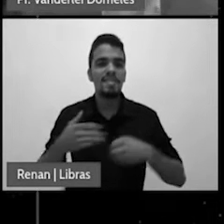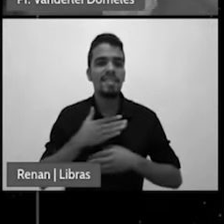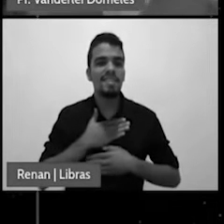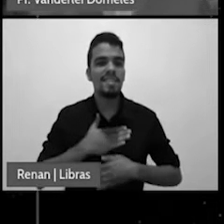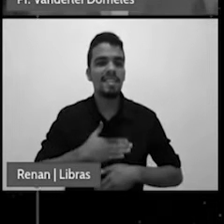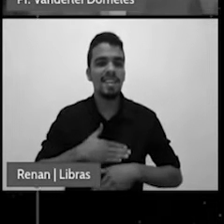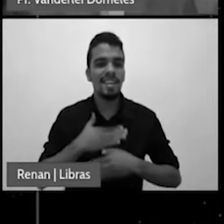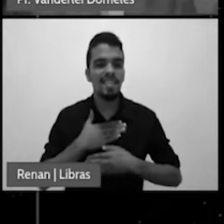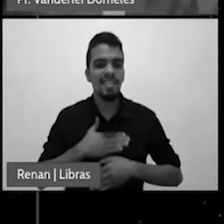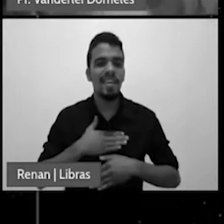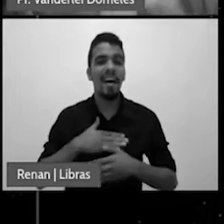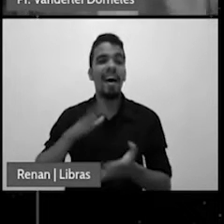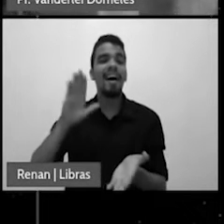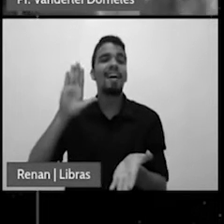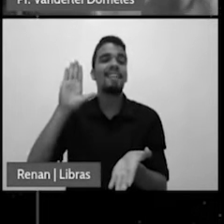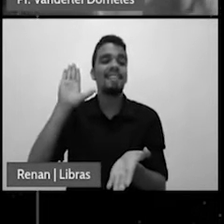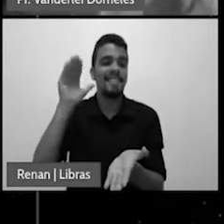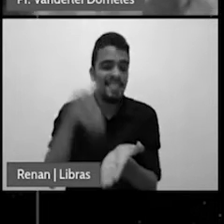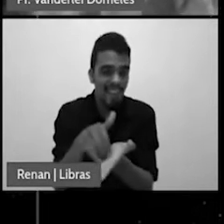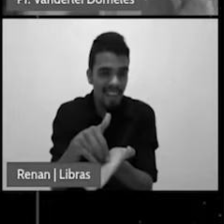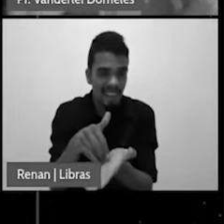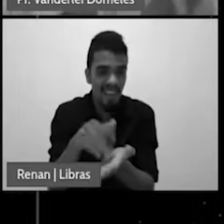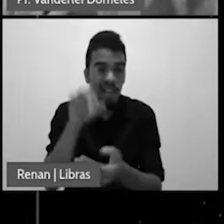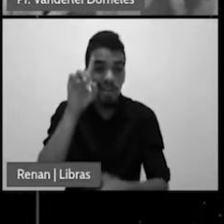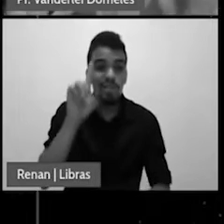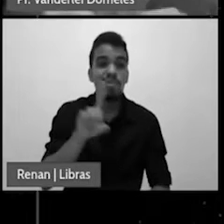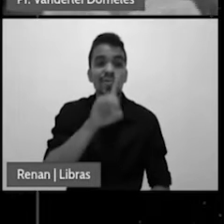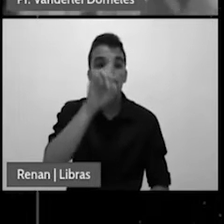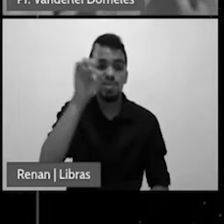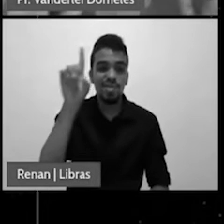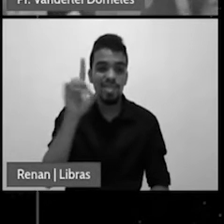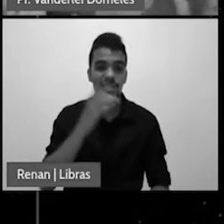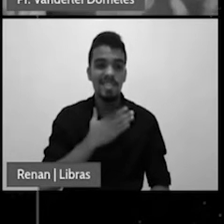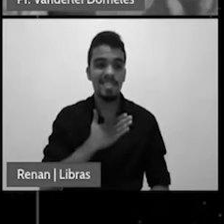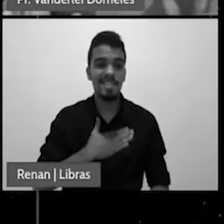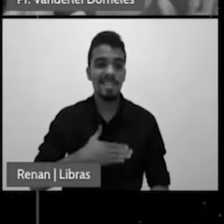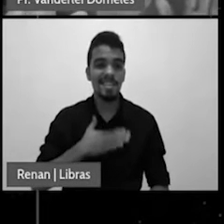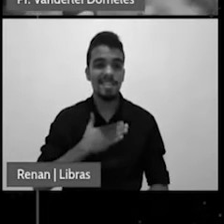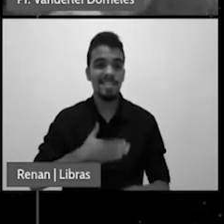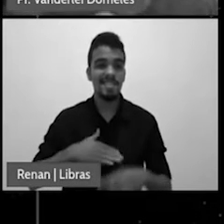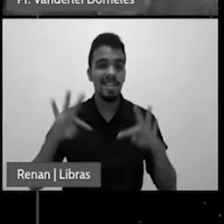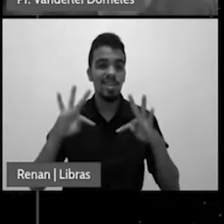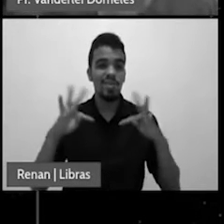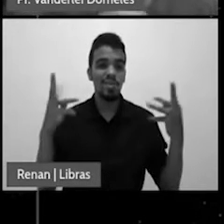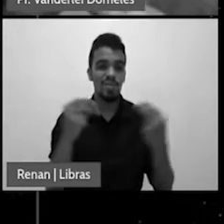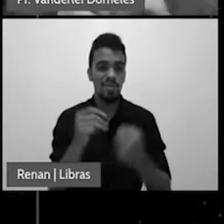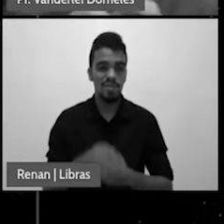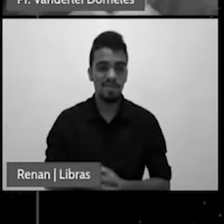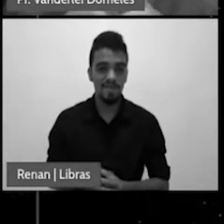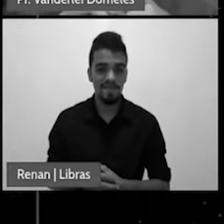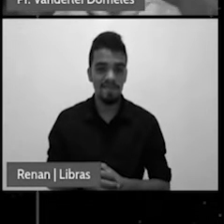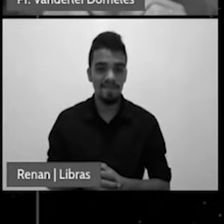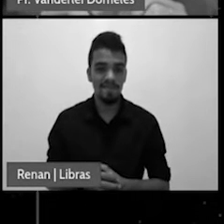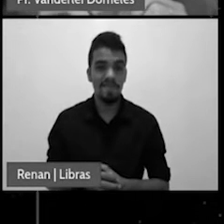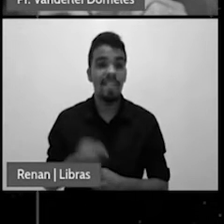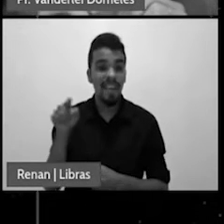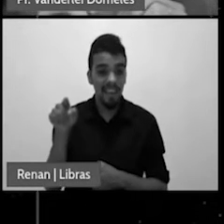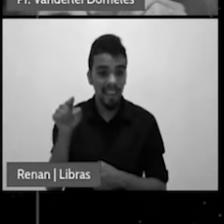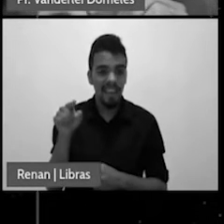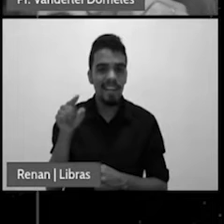poderoso porque ele alcança os religiosos e também aqueles sem religião então o Papa